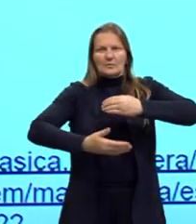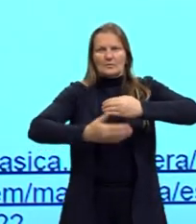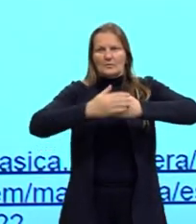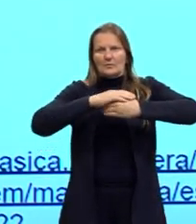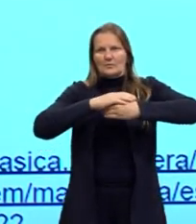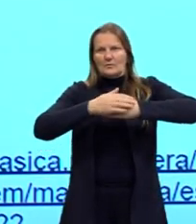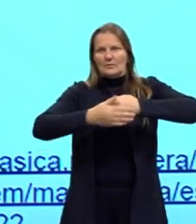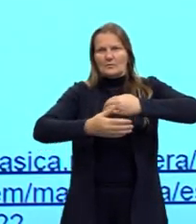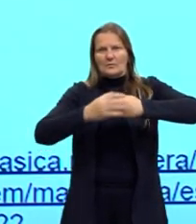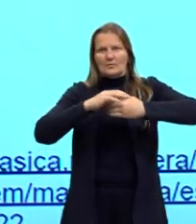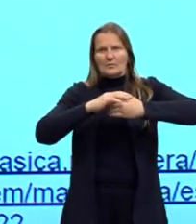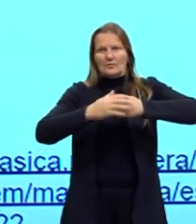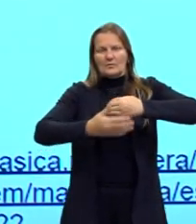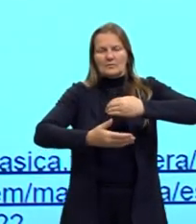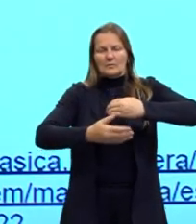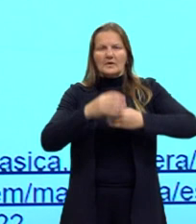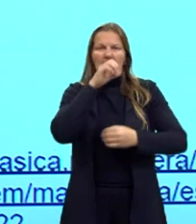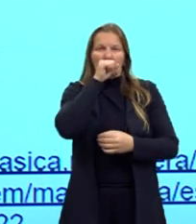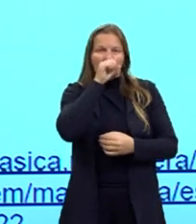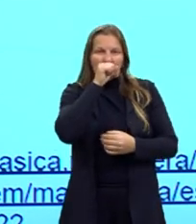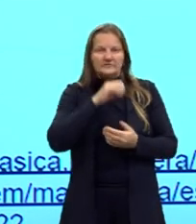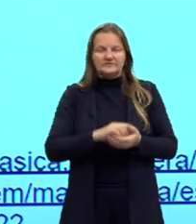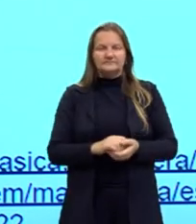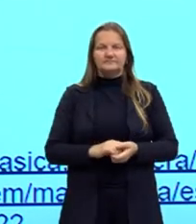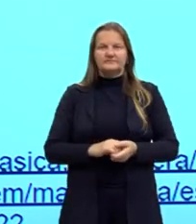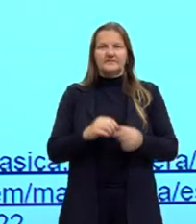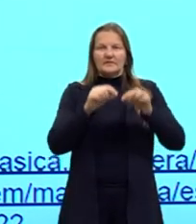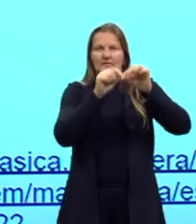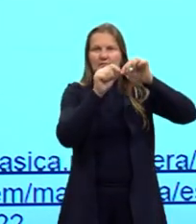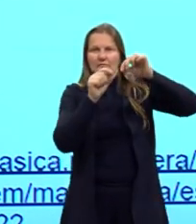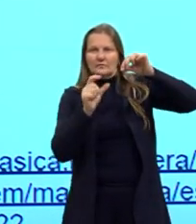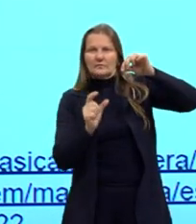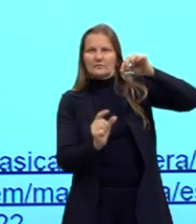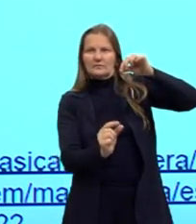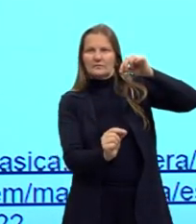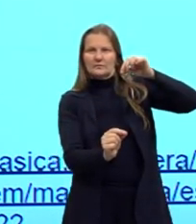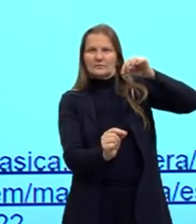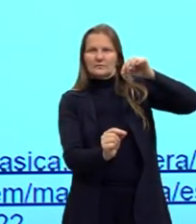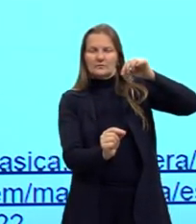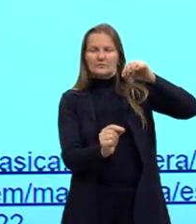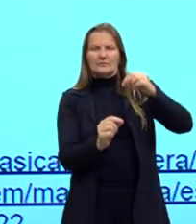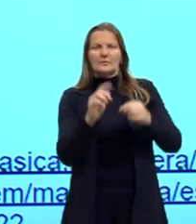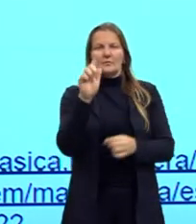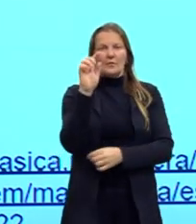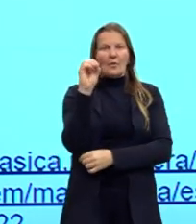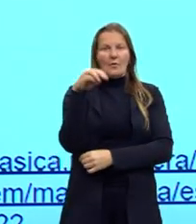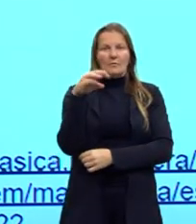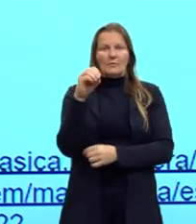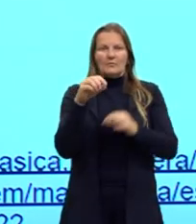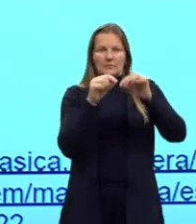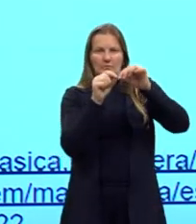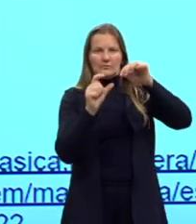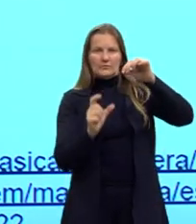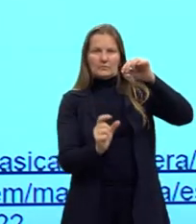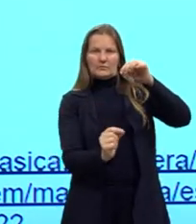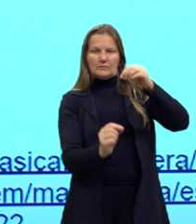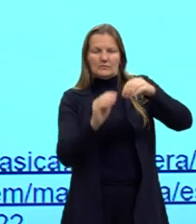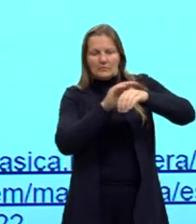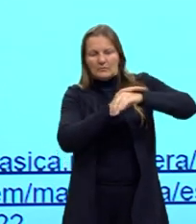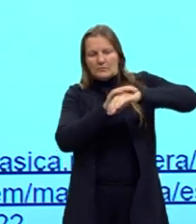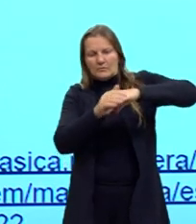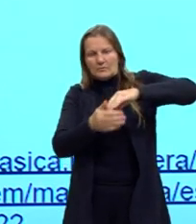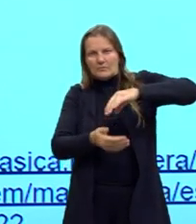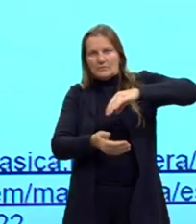casca de uma laranja. Então ao invés da gente pegar o gominho da laranja, a gente pega só aquela partezinha da casca, tá?